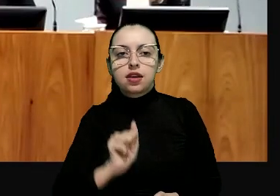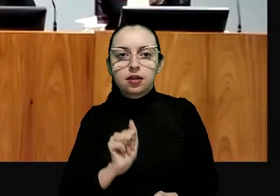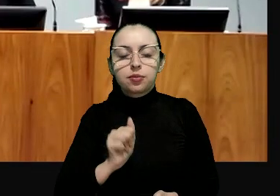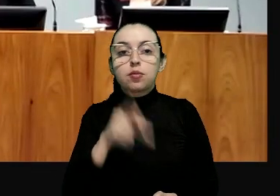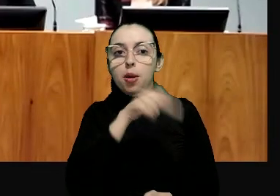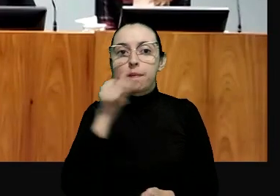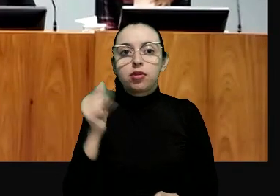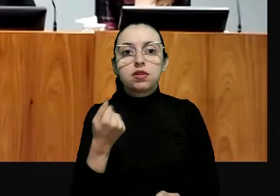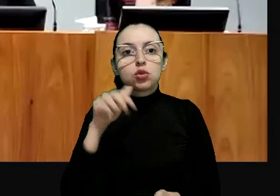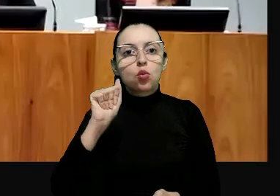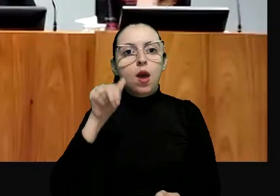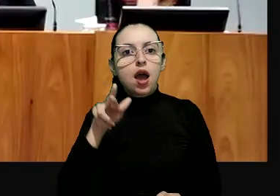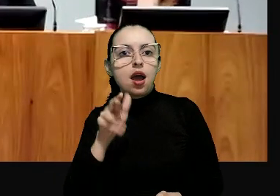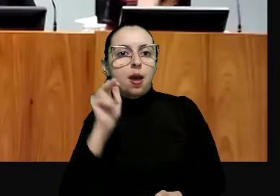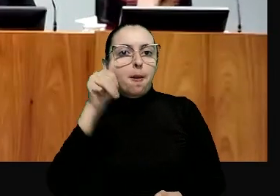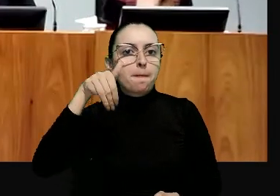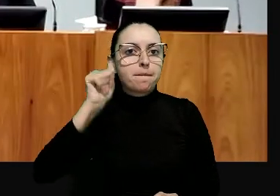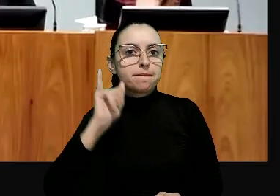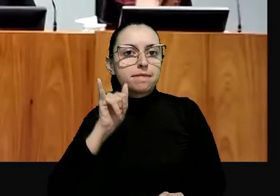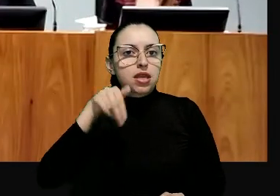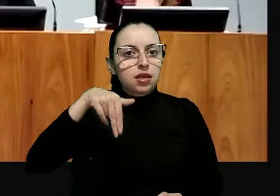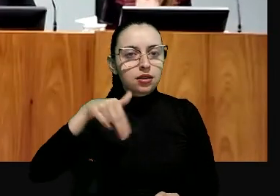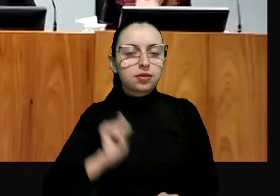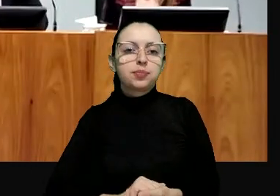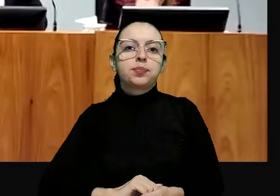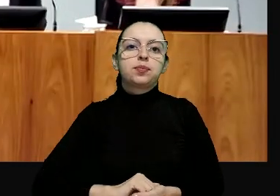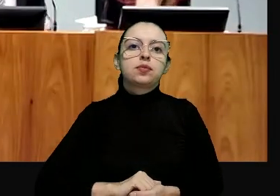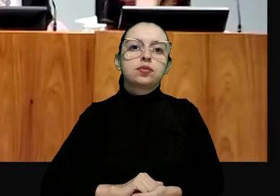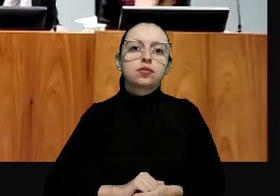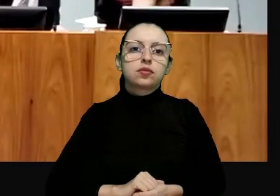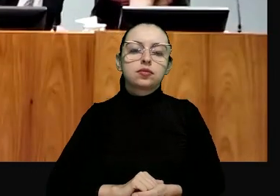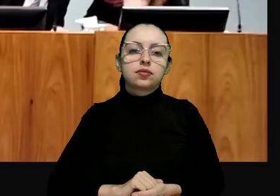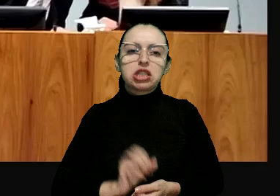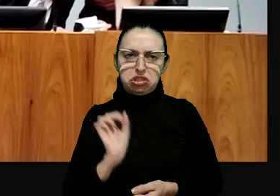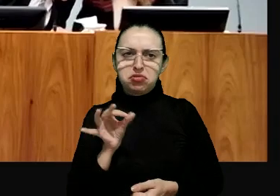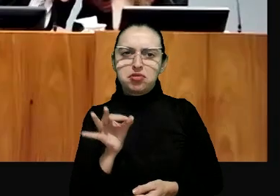professor Armin Fon-Bogdandi.